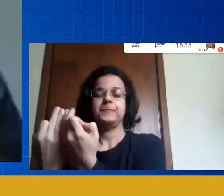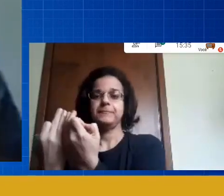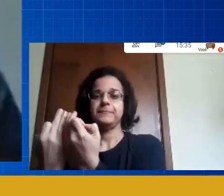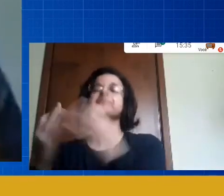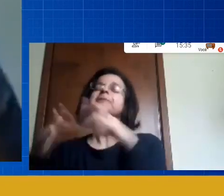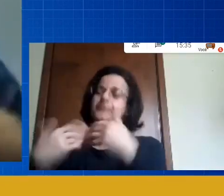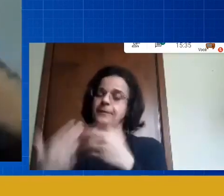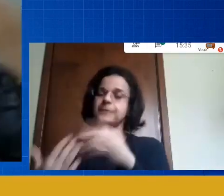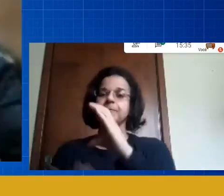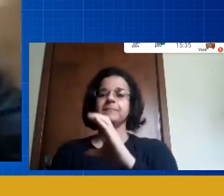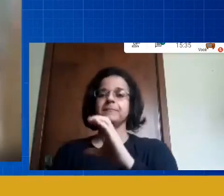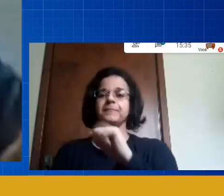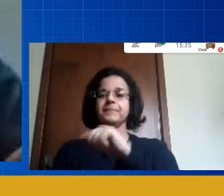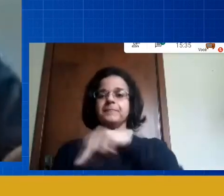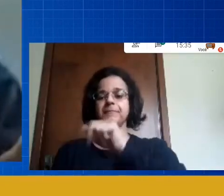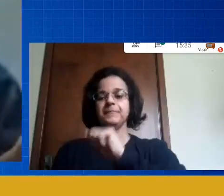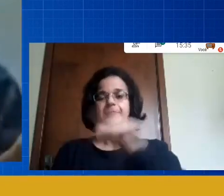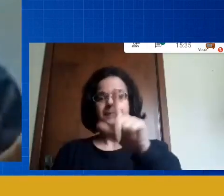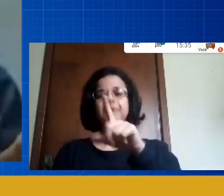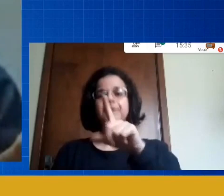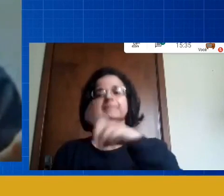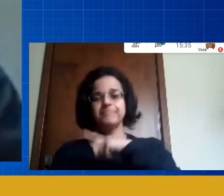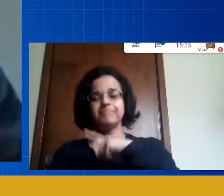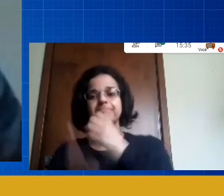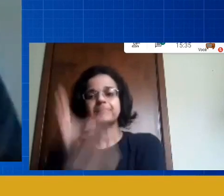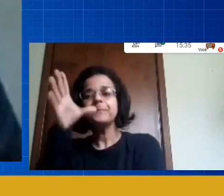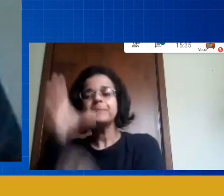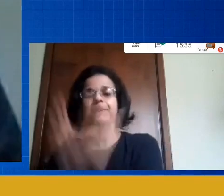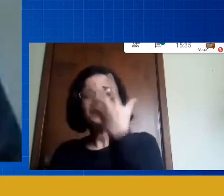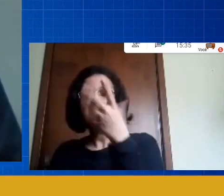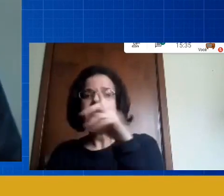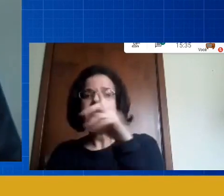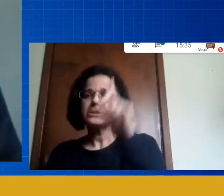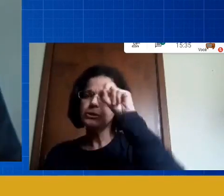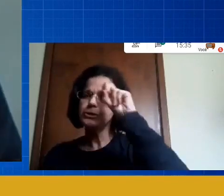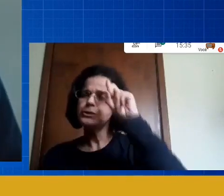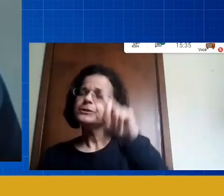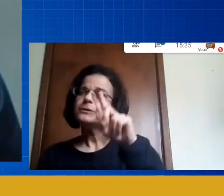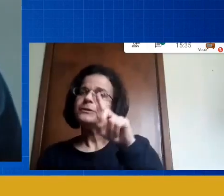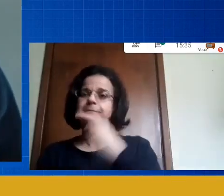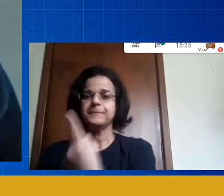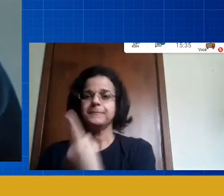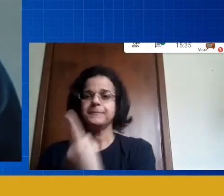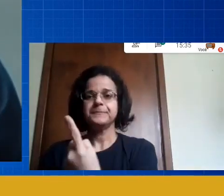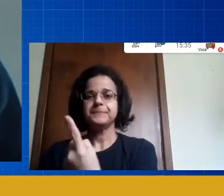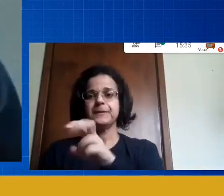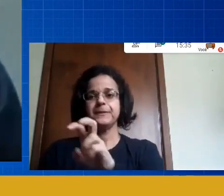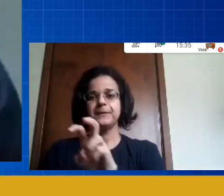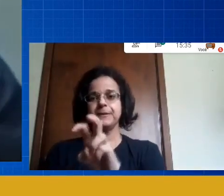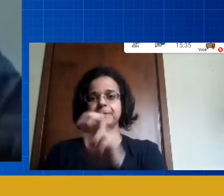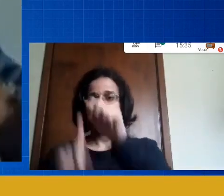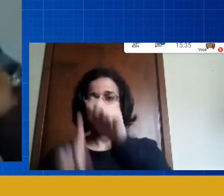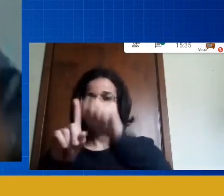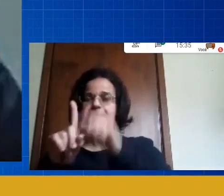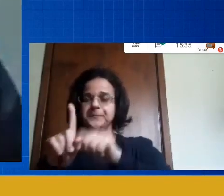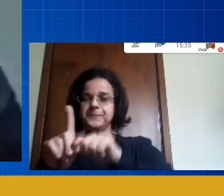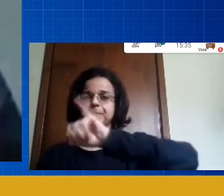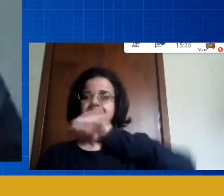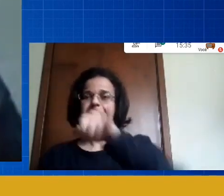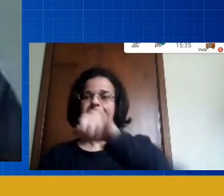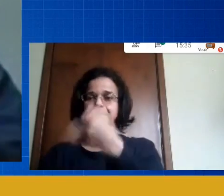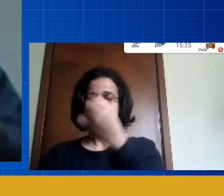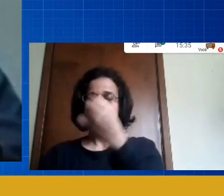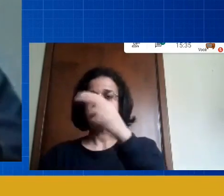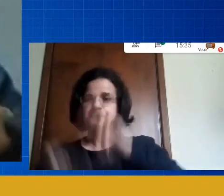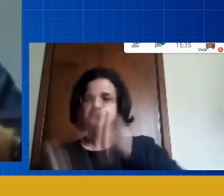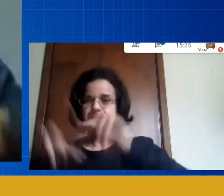esse canal vai estar sendo inaugurado dia 15 de junho vai ser uma segunda